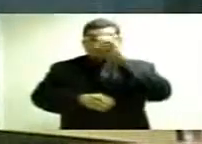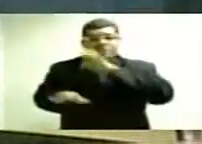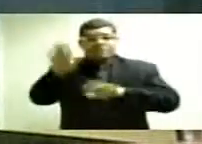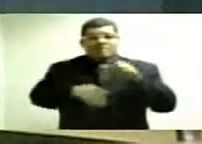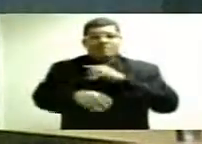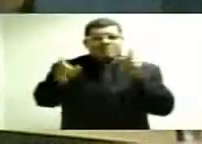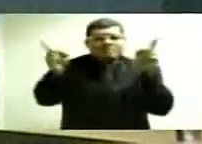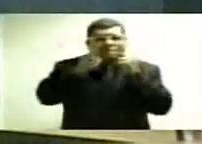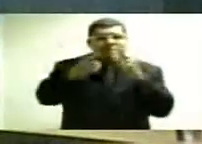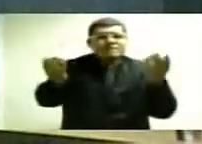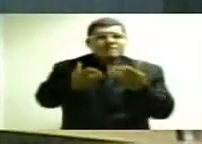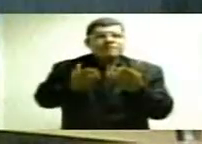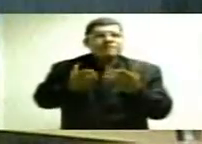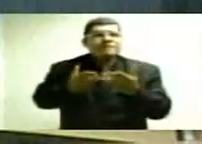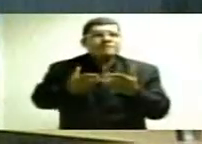ainda que mínimo que seja,